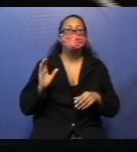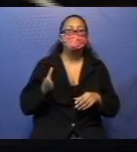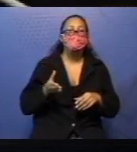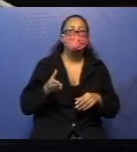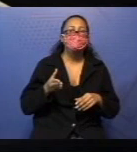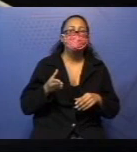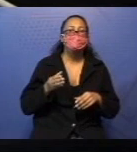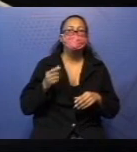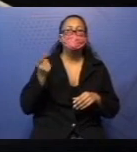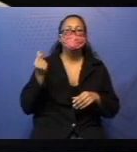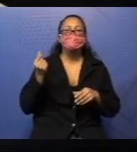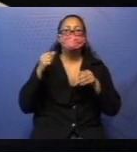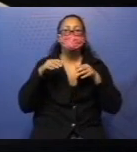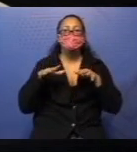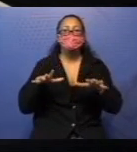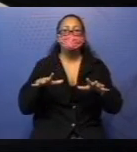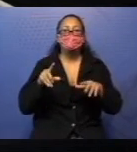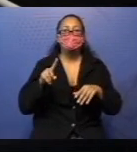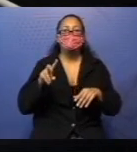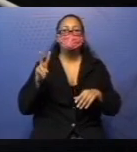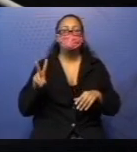E sobraram isso aqui.